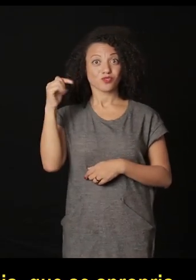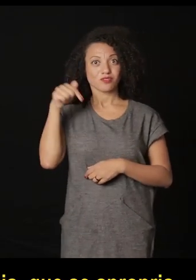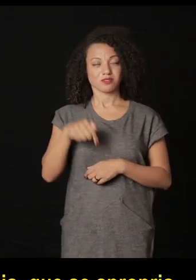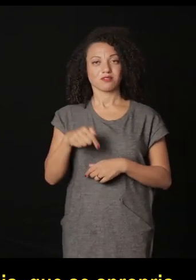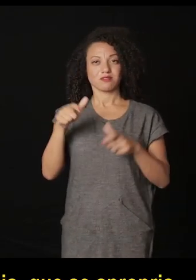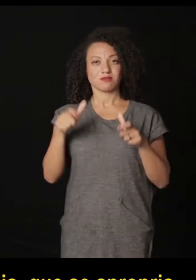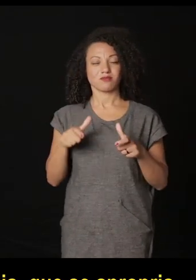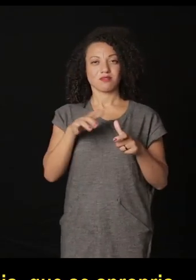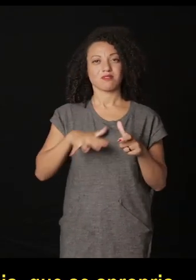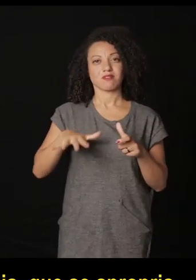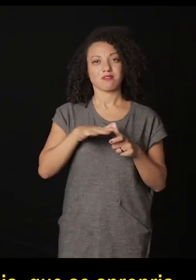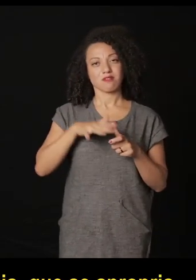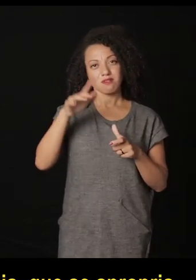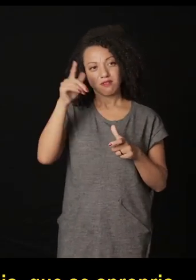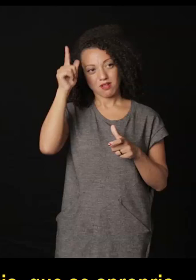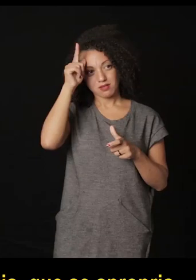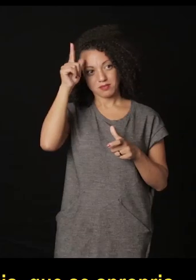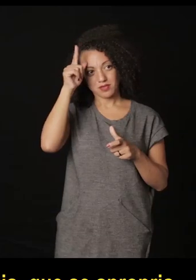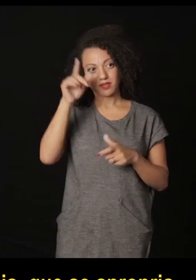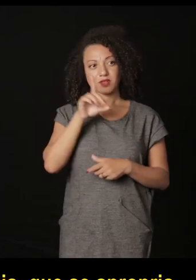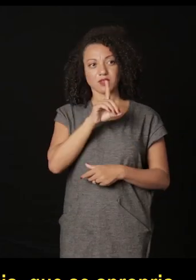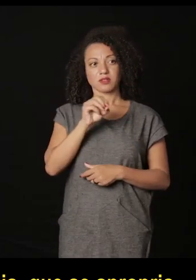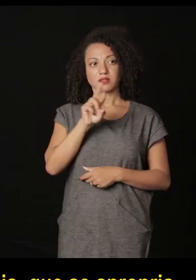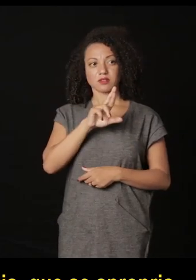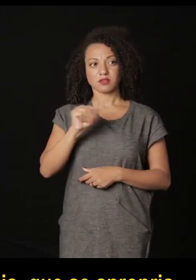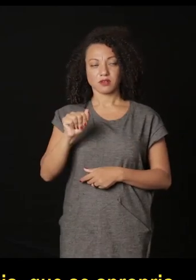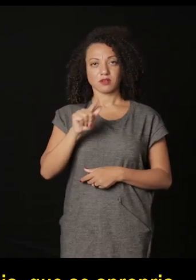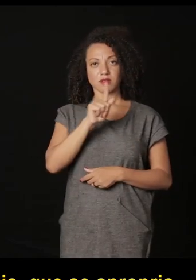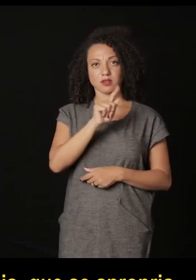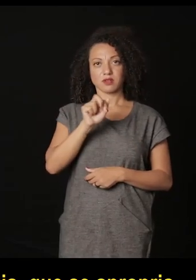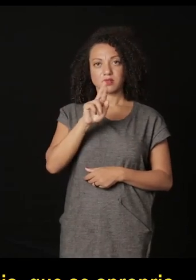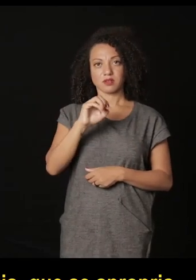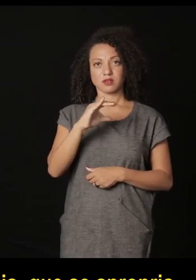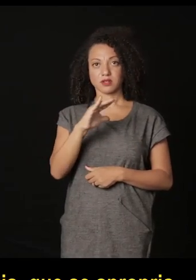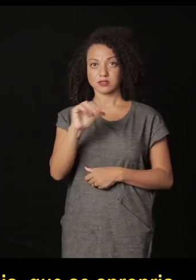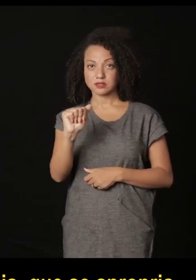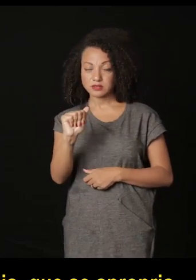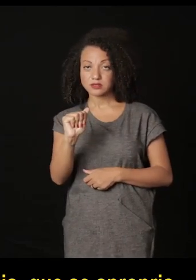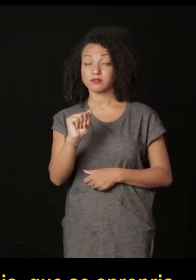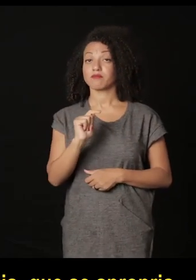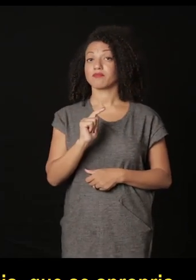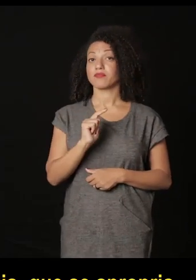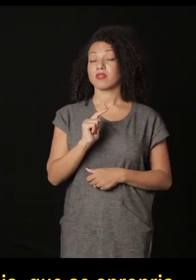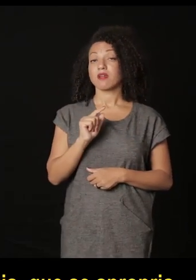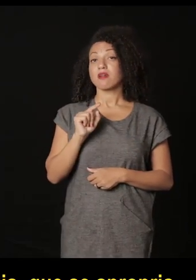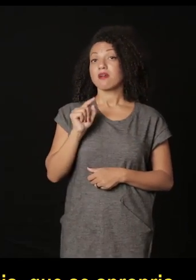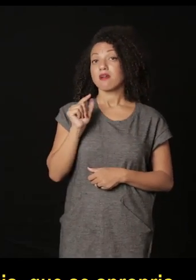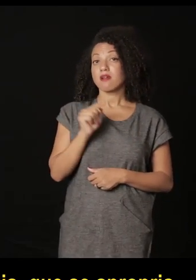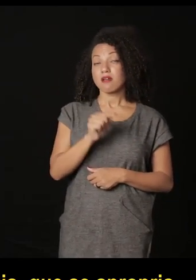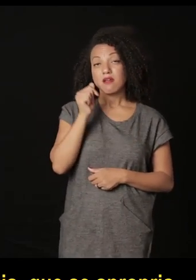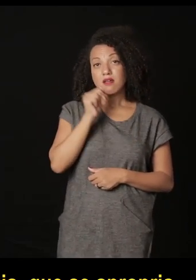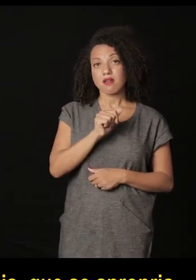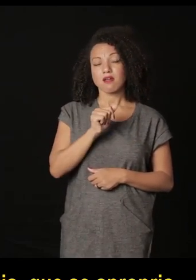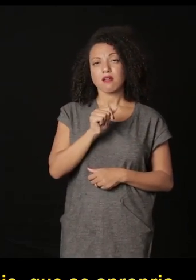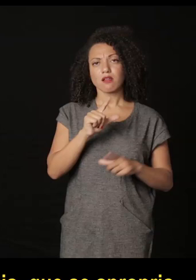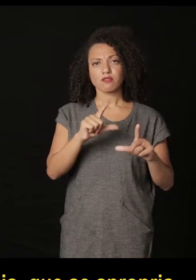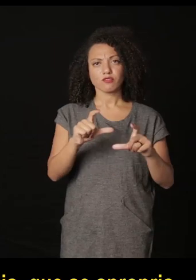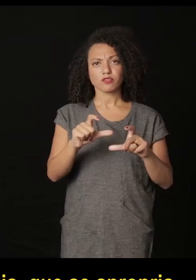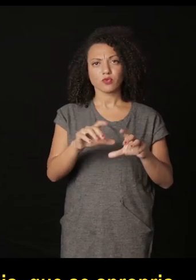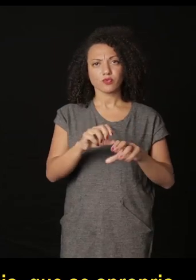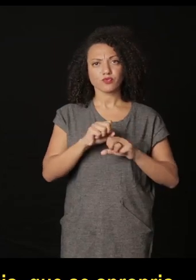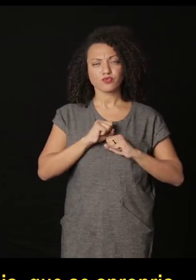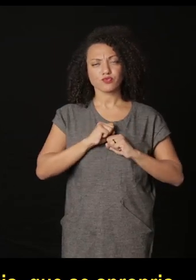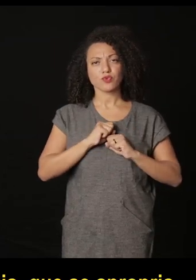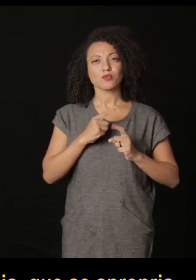pavilhão alemão temos Dora García que se